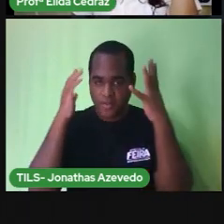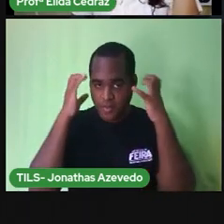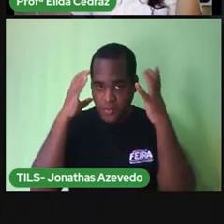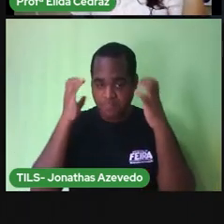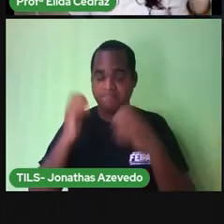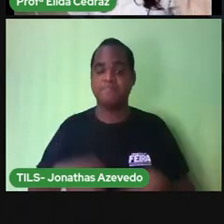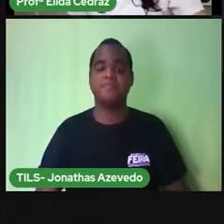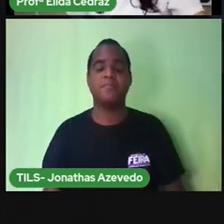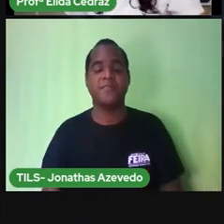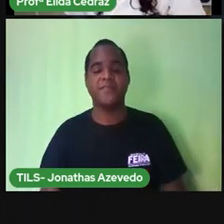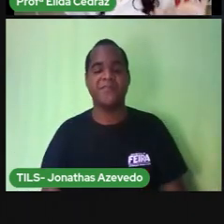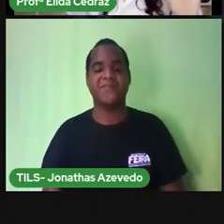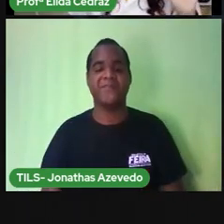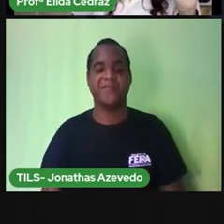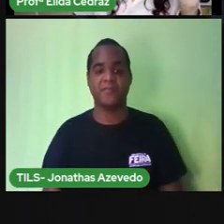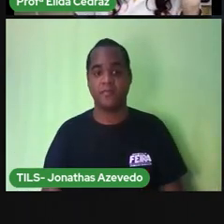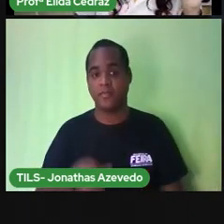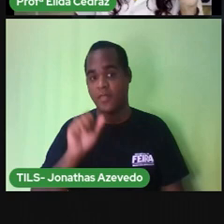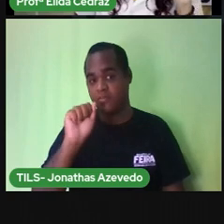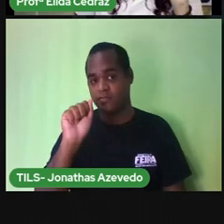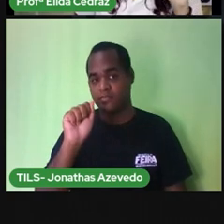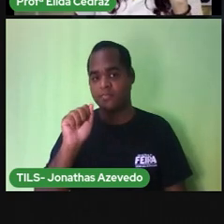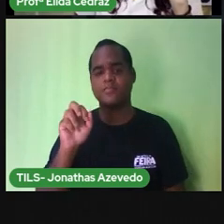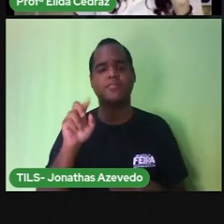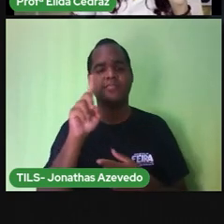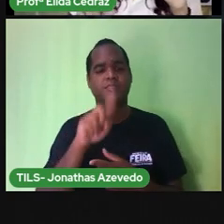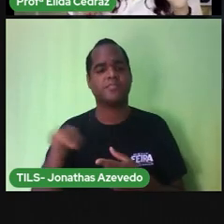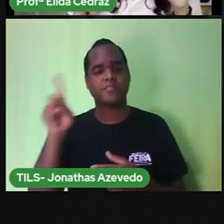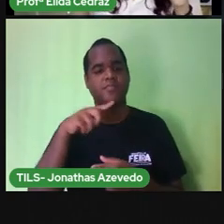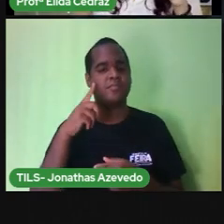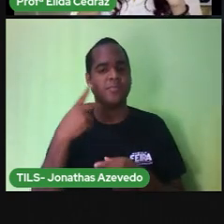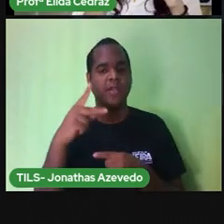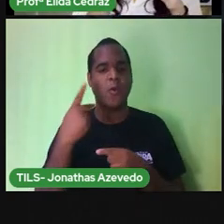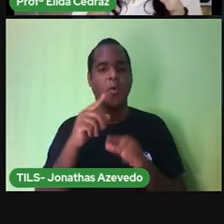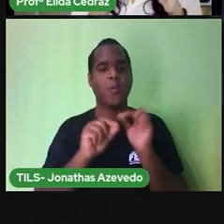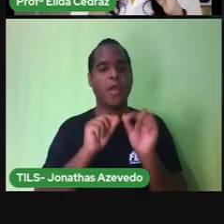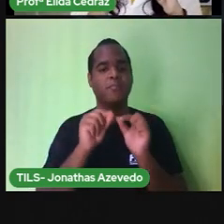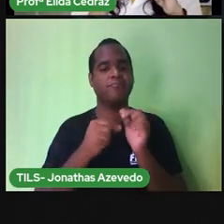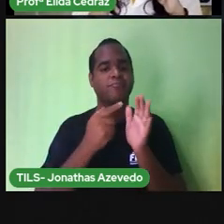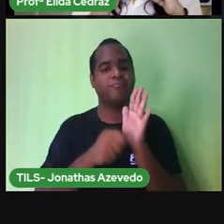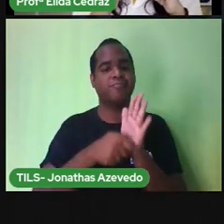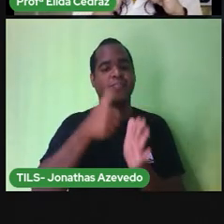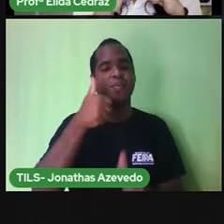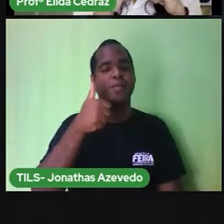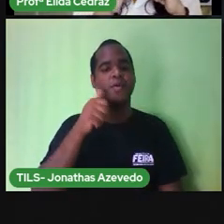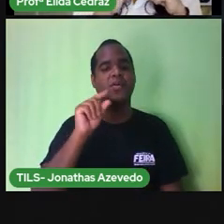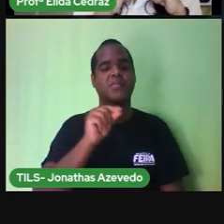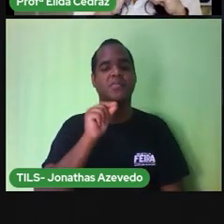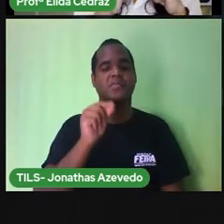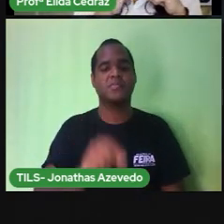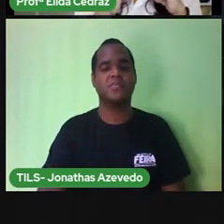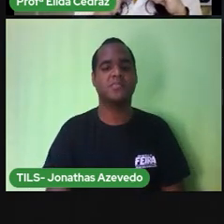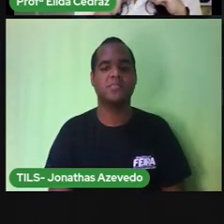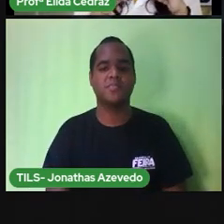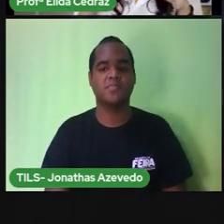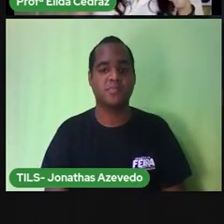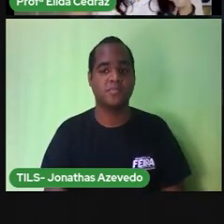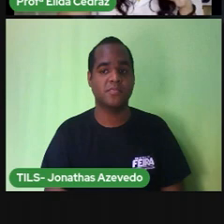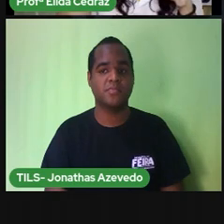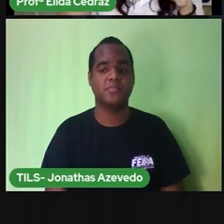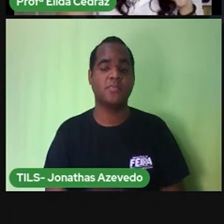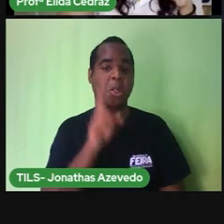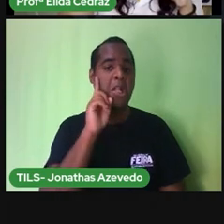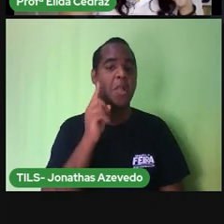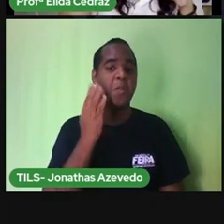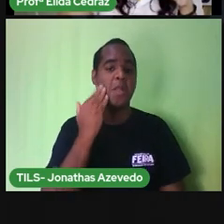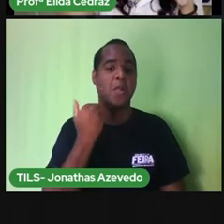circule o produto que foi fabricado primeiro como é que eu sei para onde é que foi fabricado